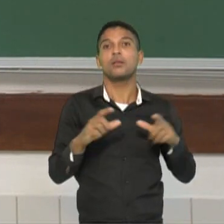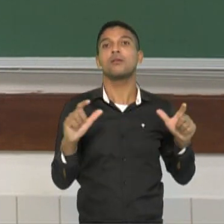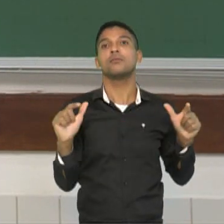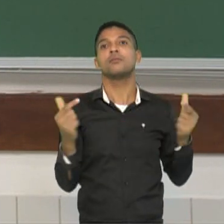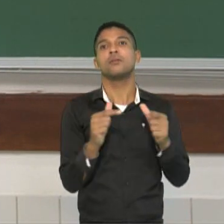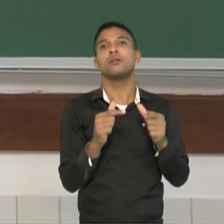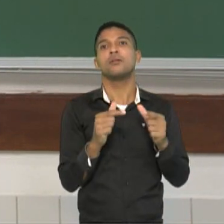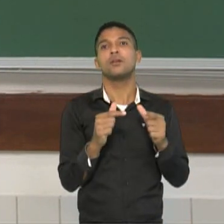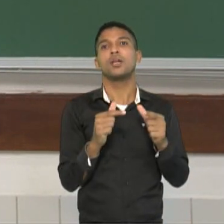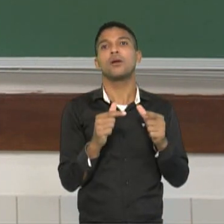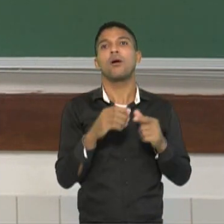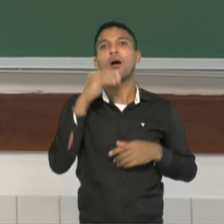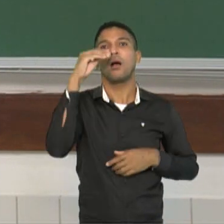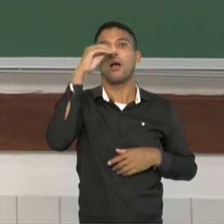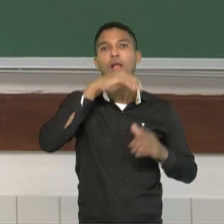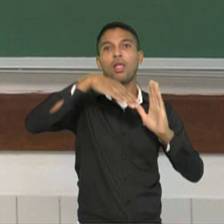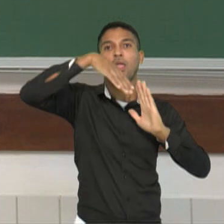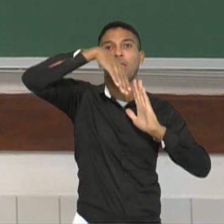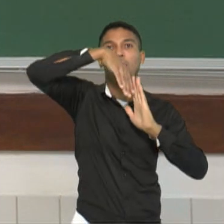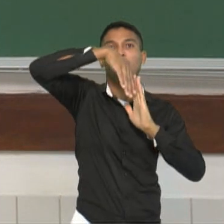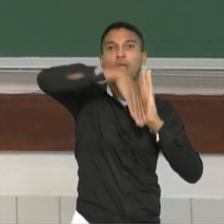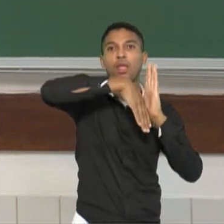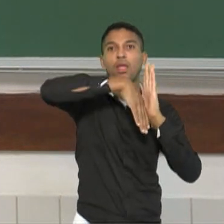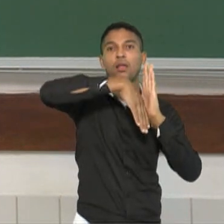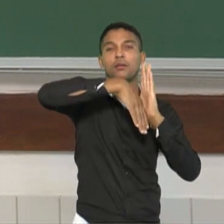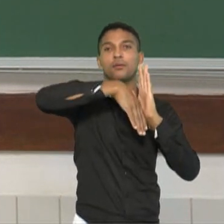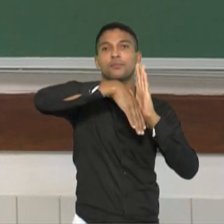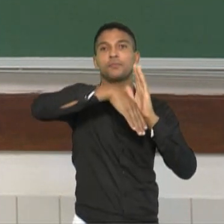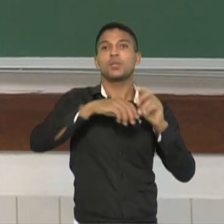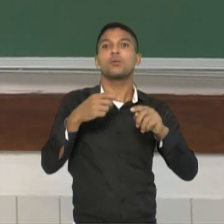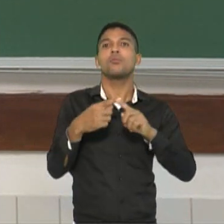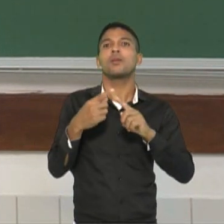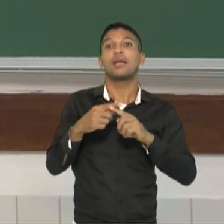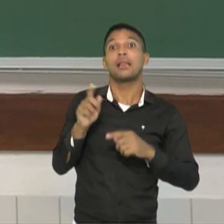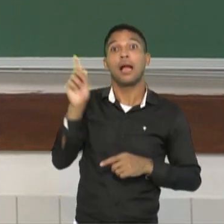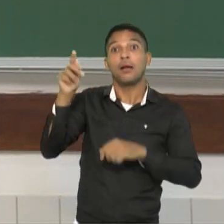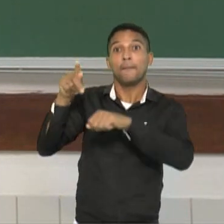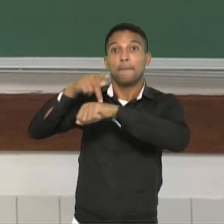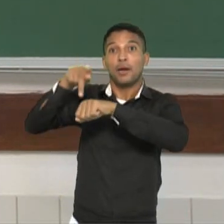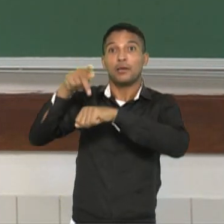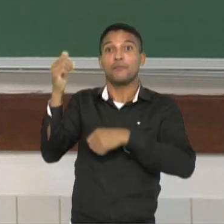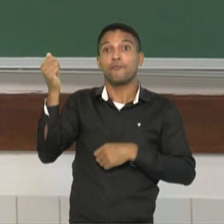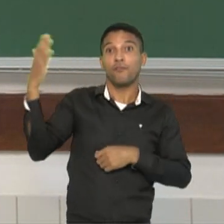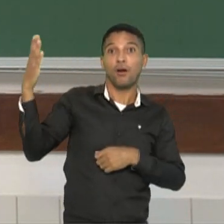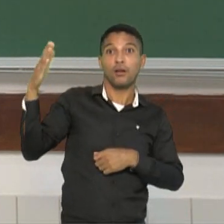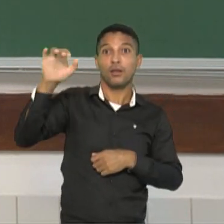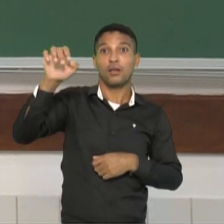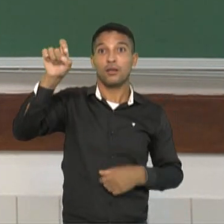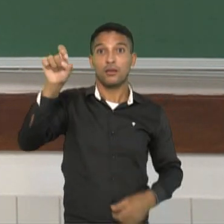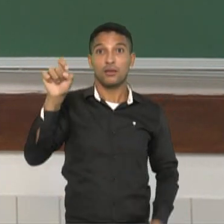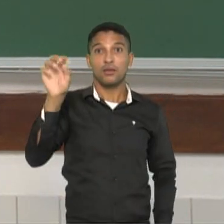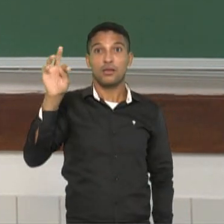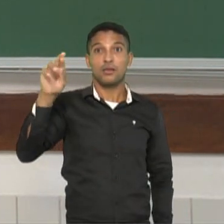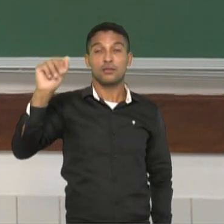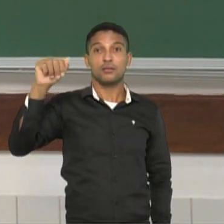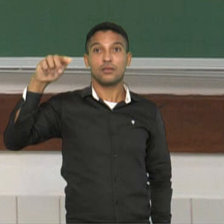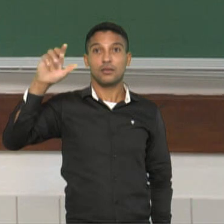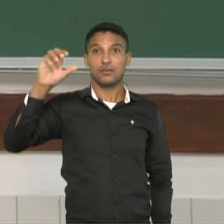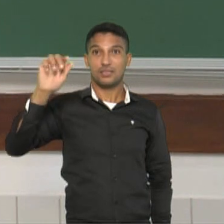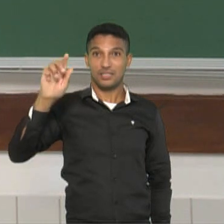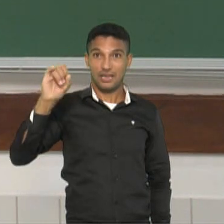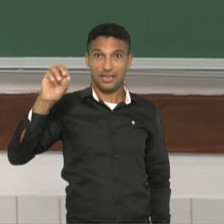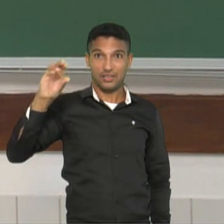de certa forma, incentivasse os estrangeiros e as indústrias nacionais ficaram